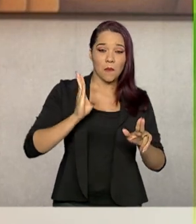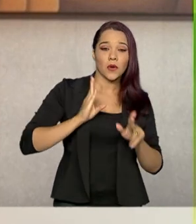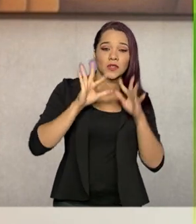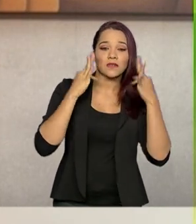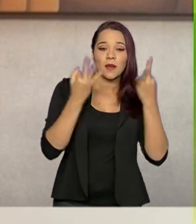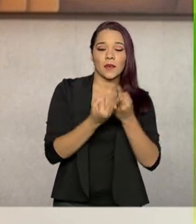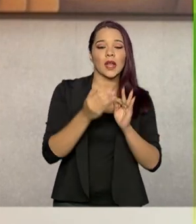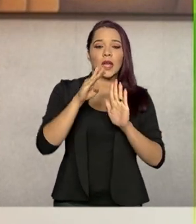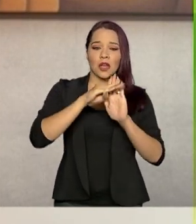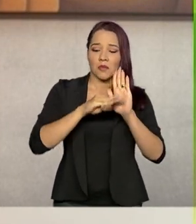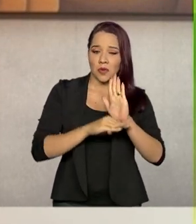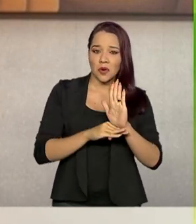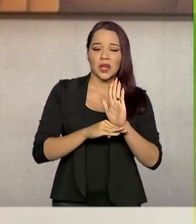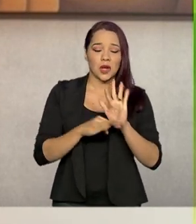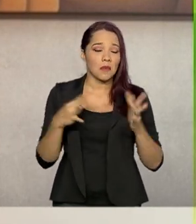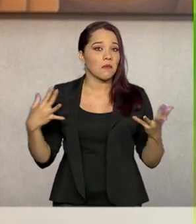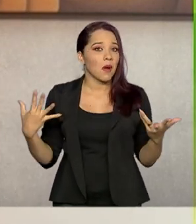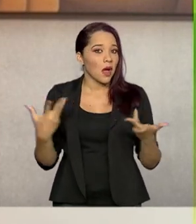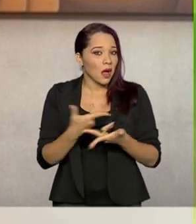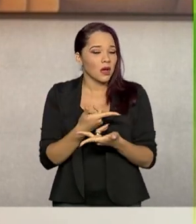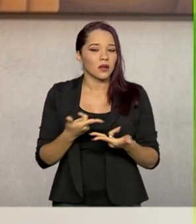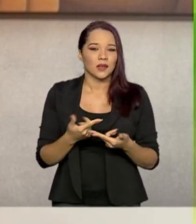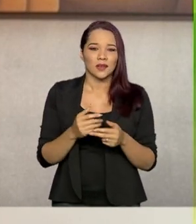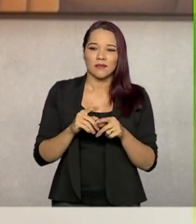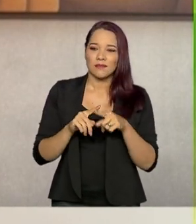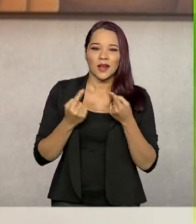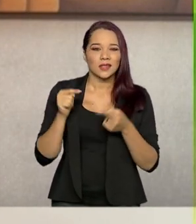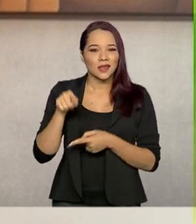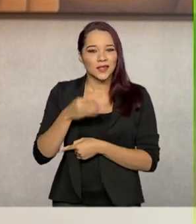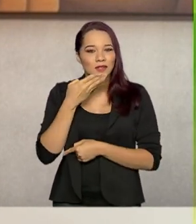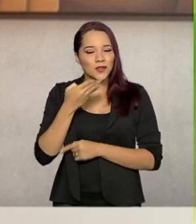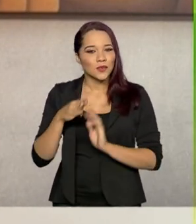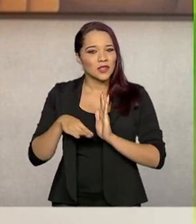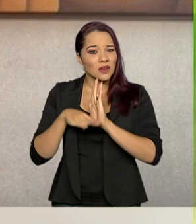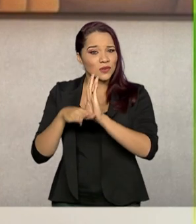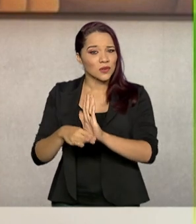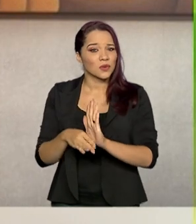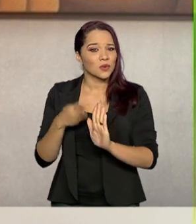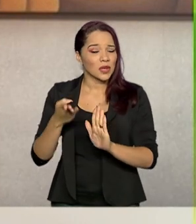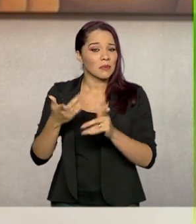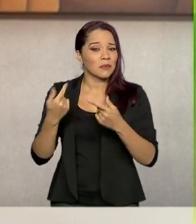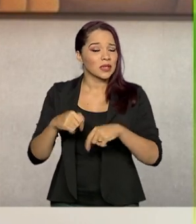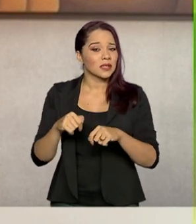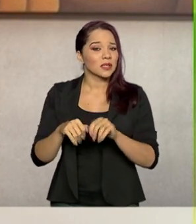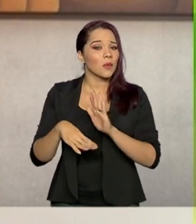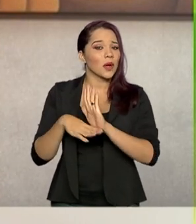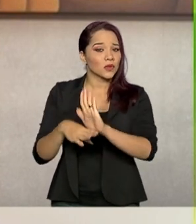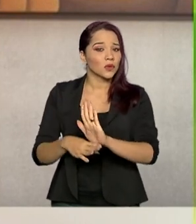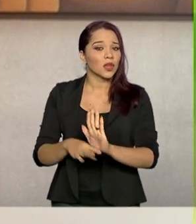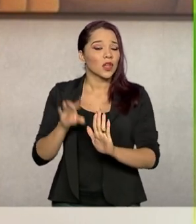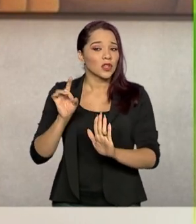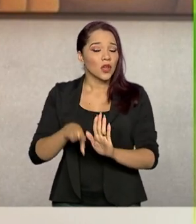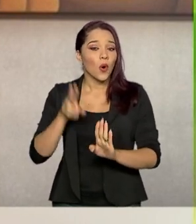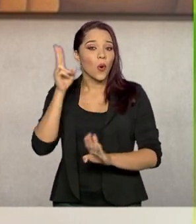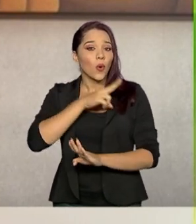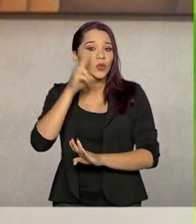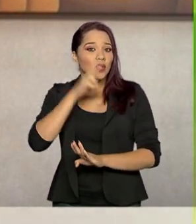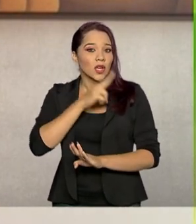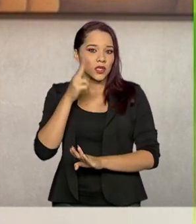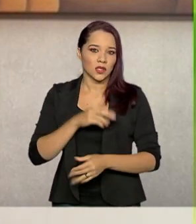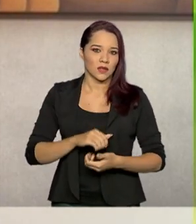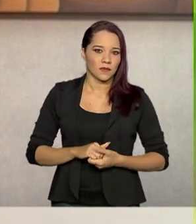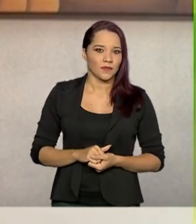que é um programa de fato muito exitoso, mas o ponto é que esse tipo de benefício, ele deve ser um benefício emergencial.